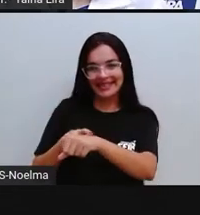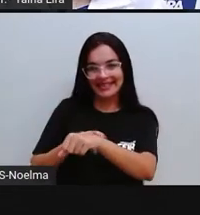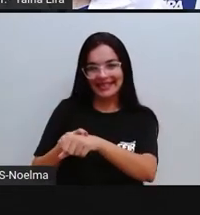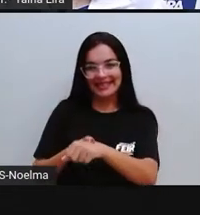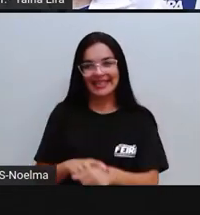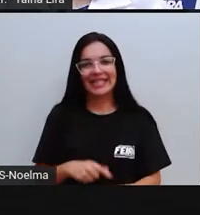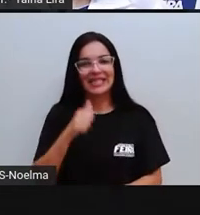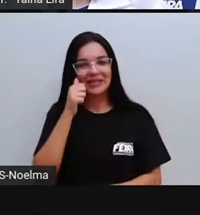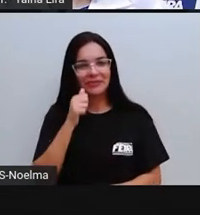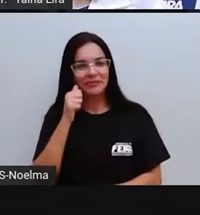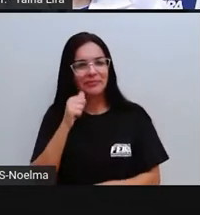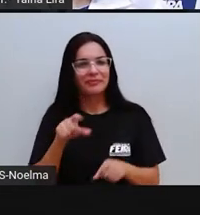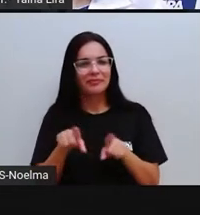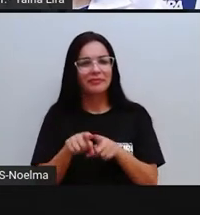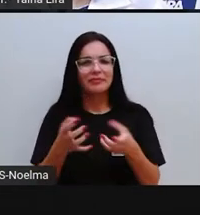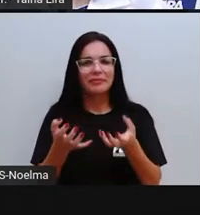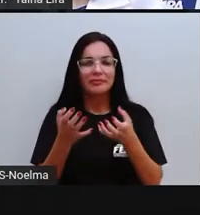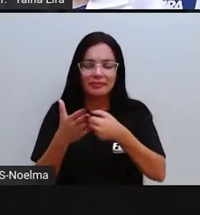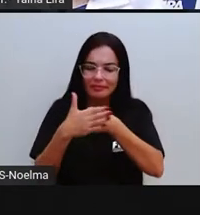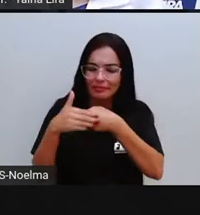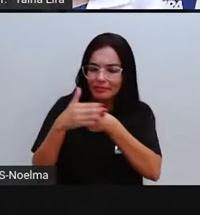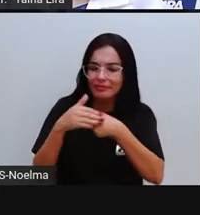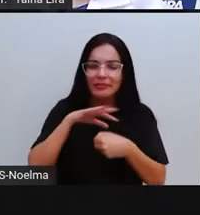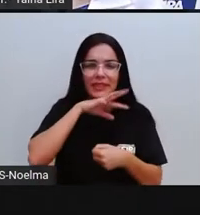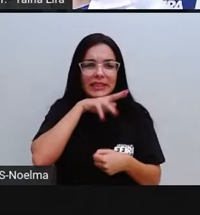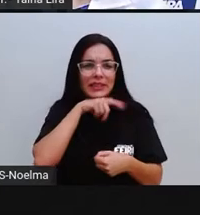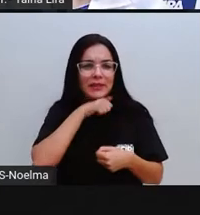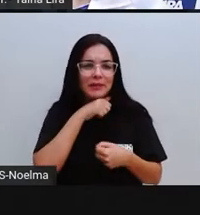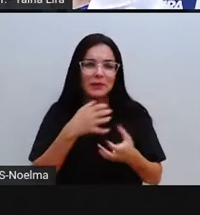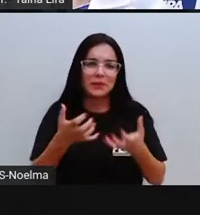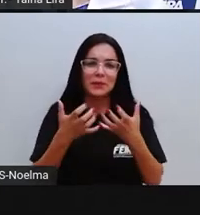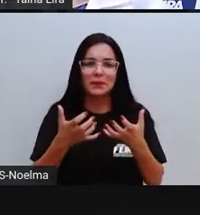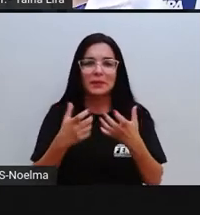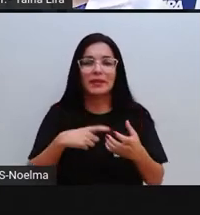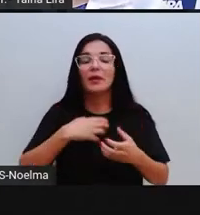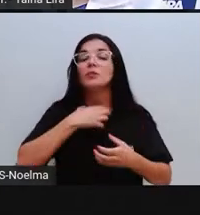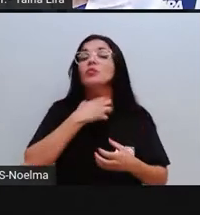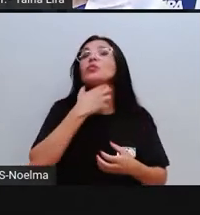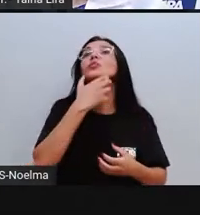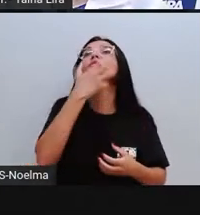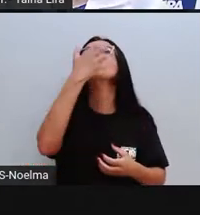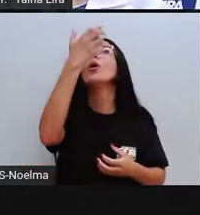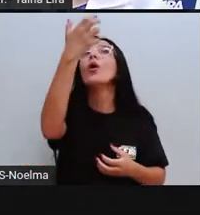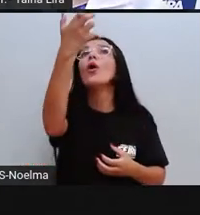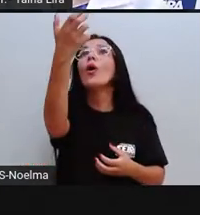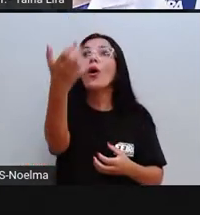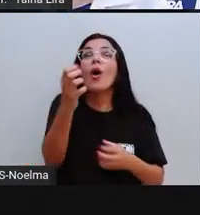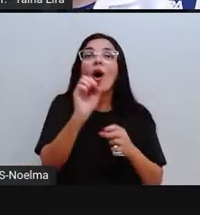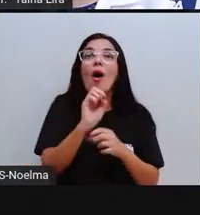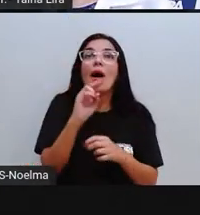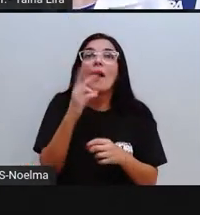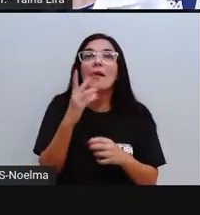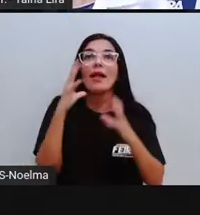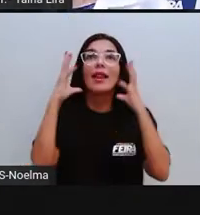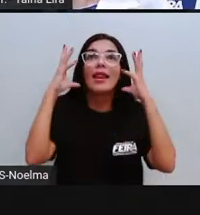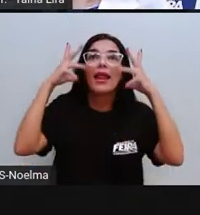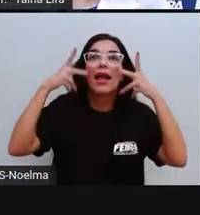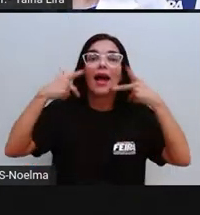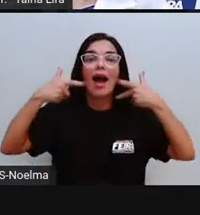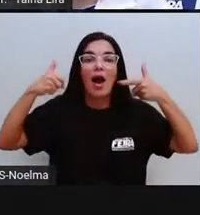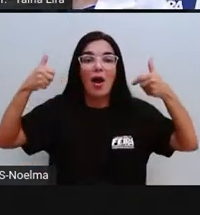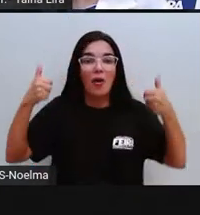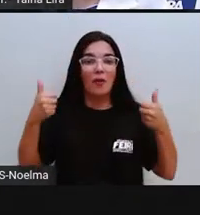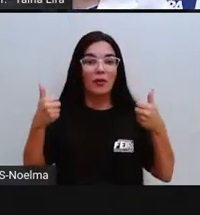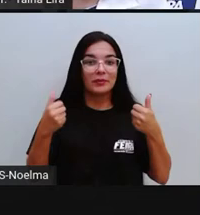Dandara quer um bicho de estimação. Ela quer uma girafa ou um leão. Já pensou,